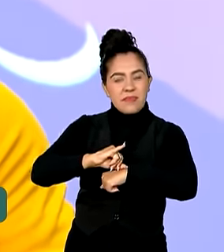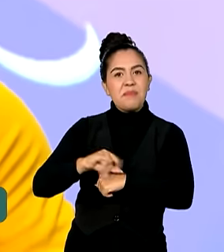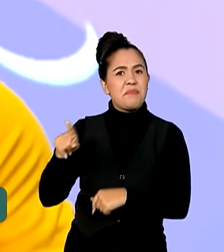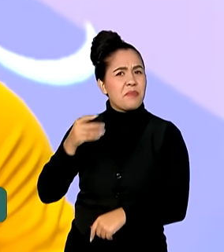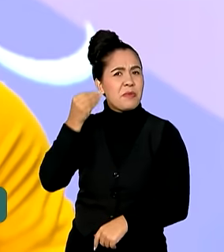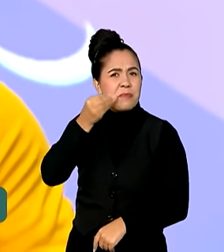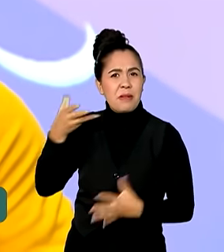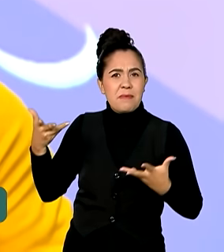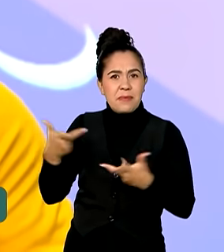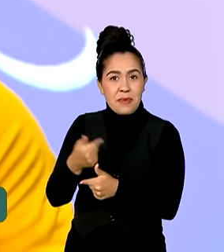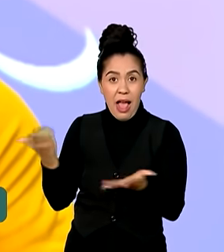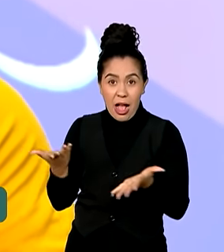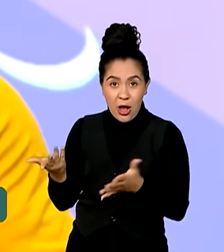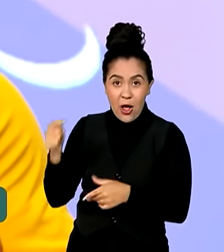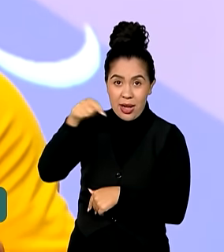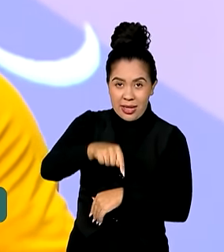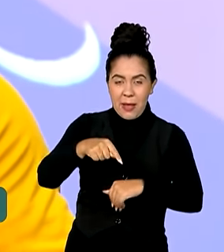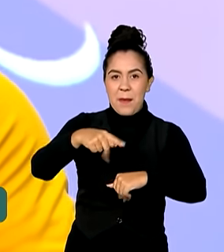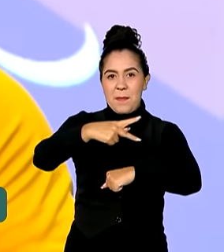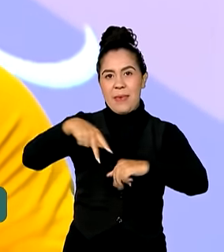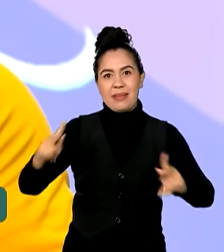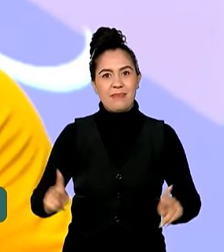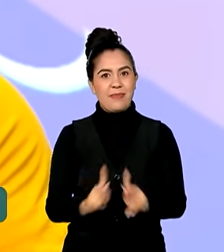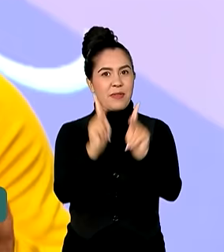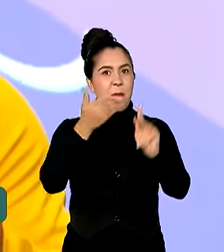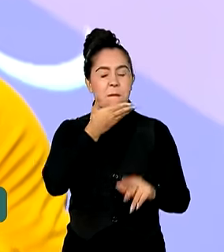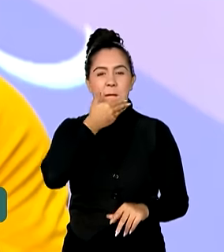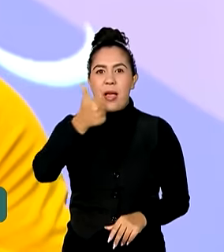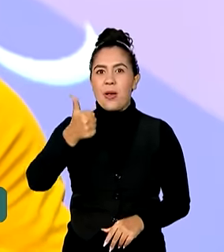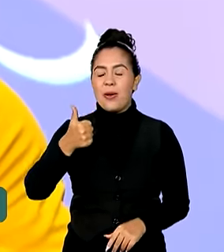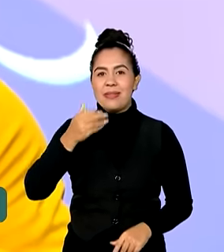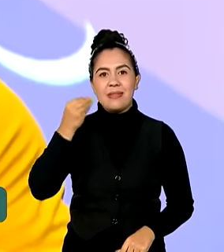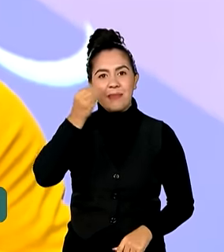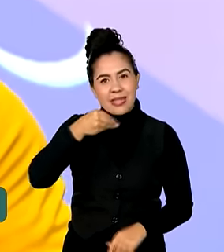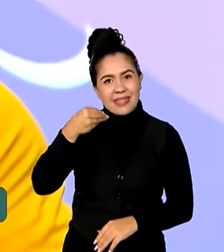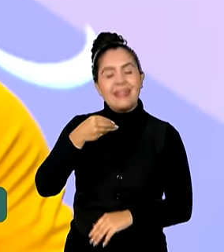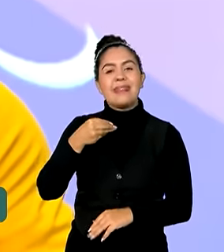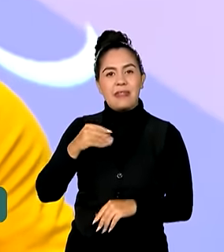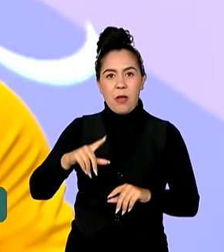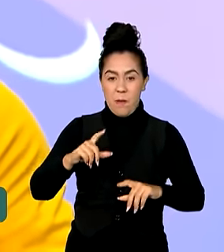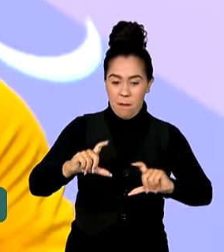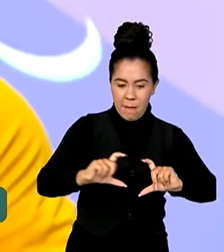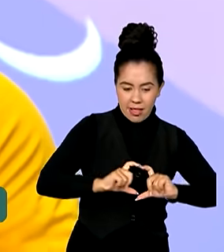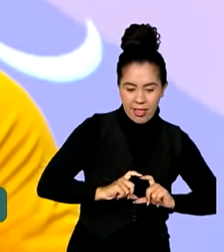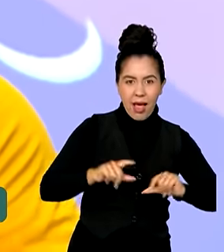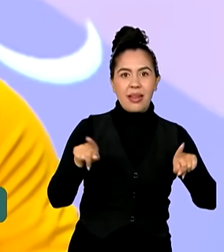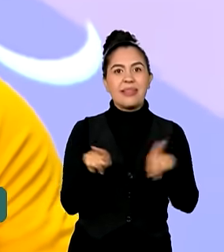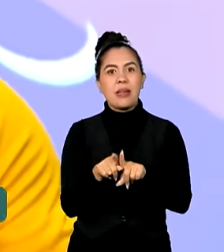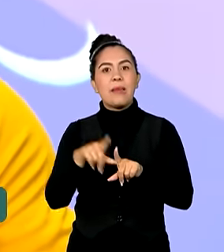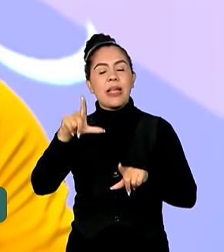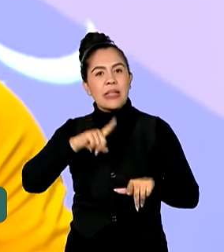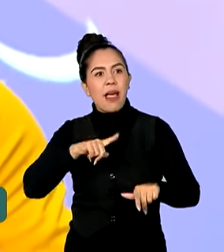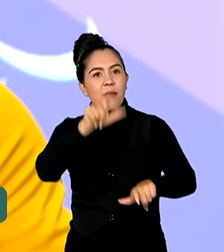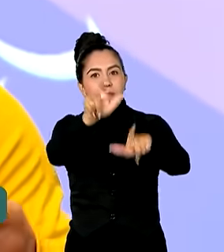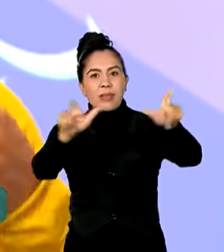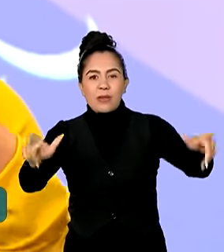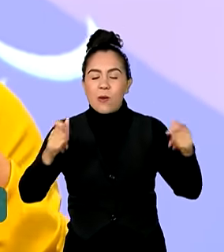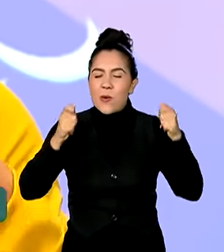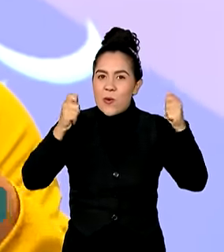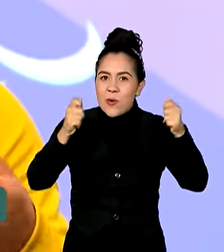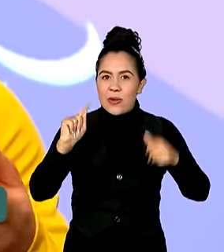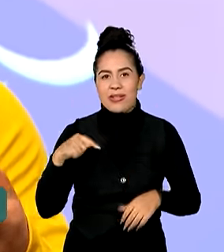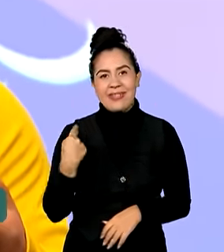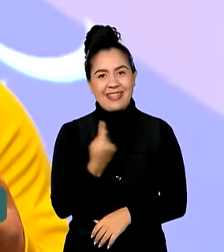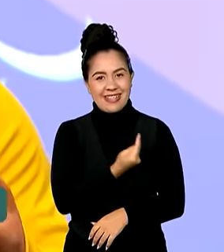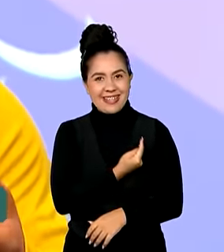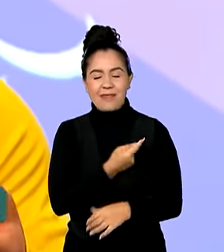incrível, mas agora em Paris a nossa experiência foi muito melhor. Não só por conta da medalha, mas por conta de ter um público. Foi algo muito incrível, não só